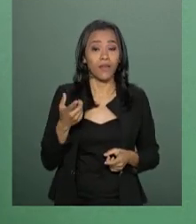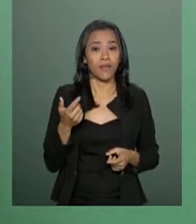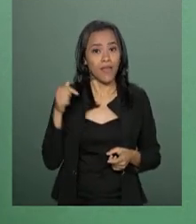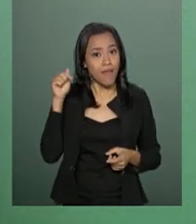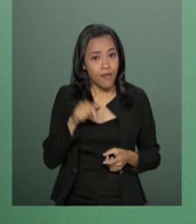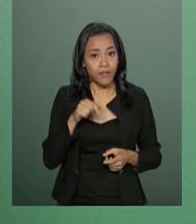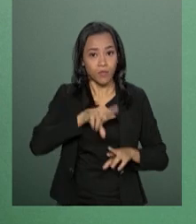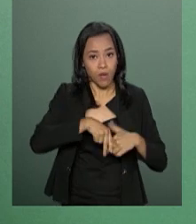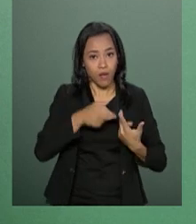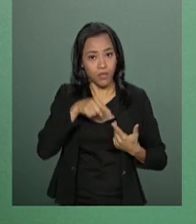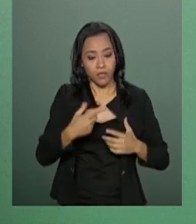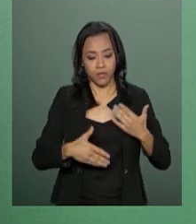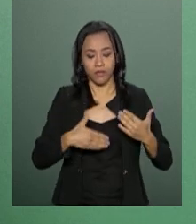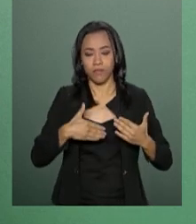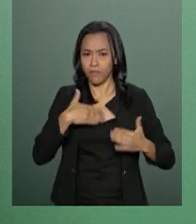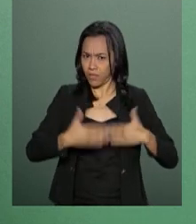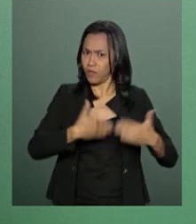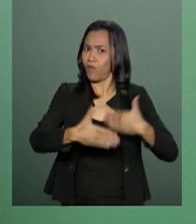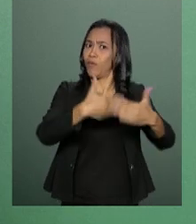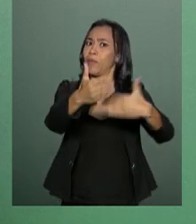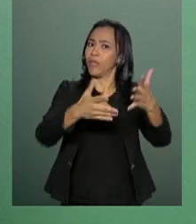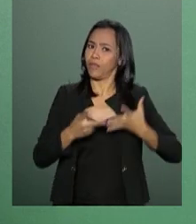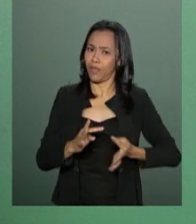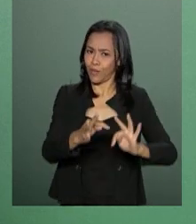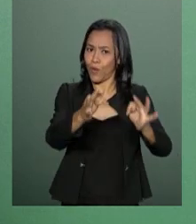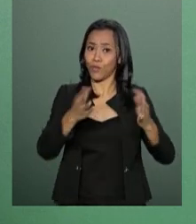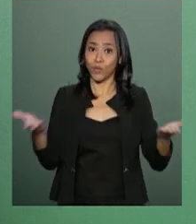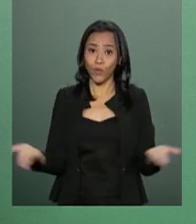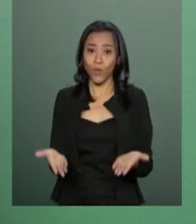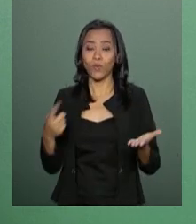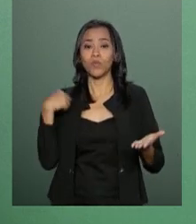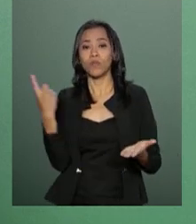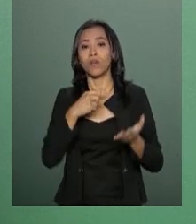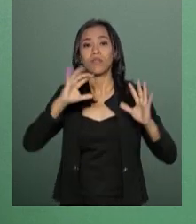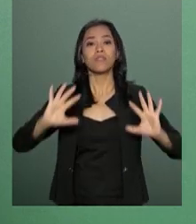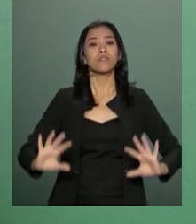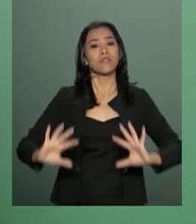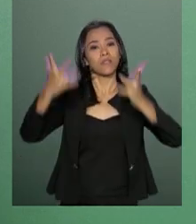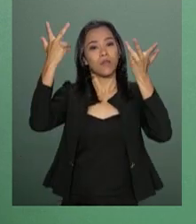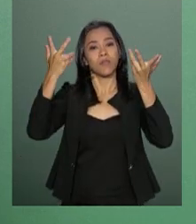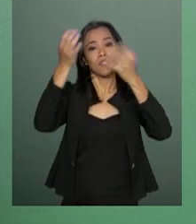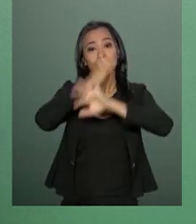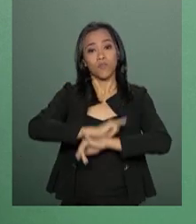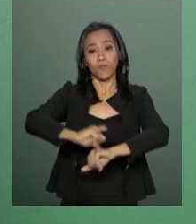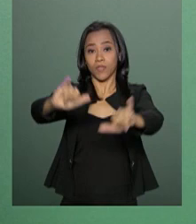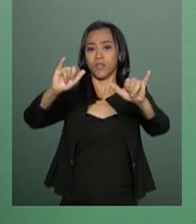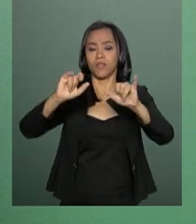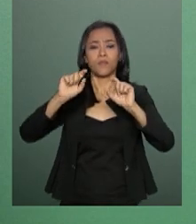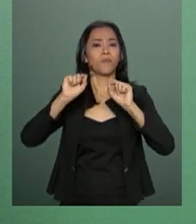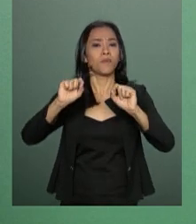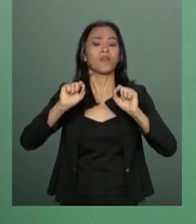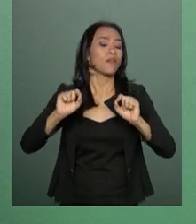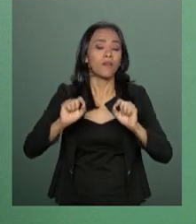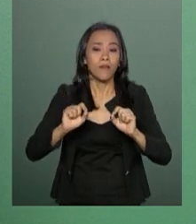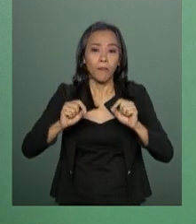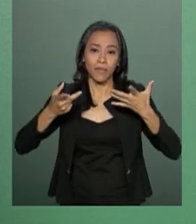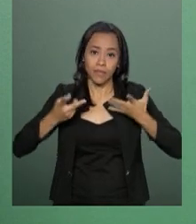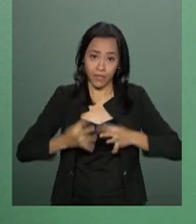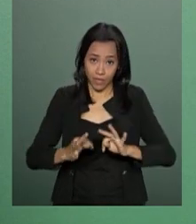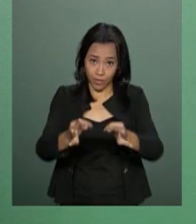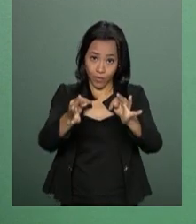desenvolvimento que nós estamos celebrando no dia de hoje, lançando a tecnologia para a produção